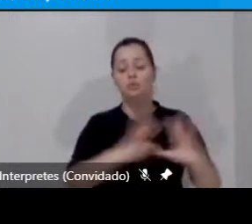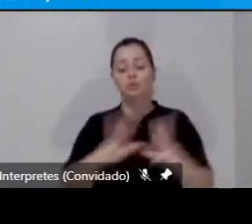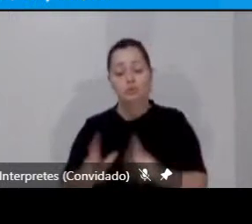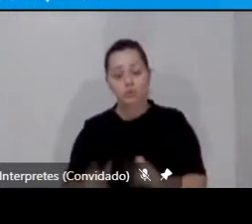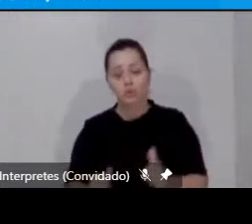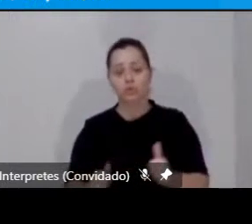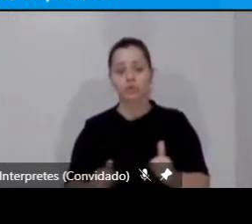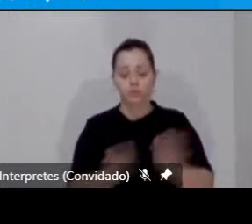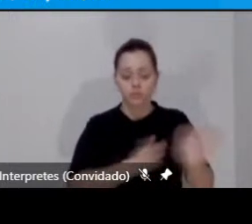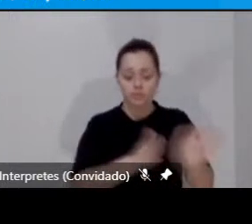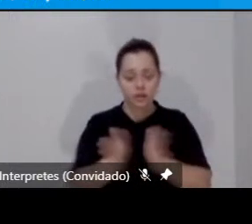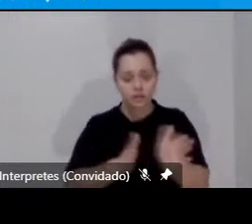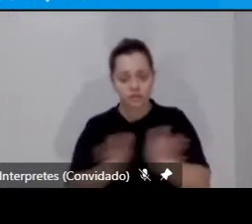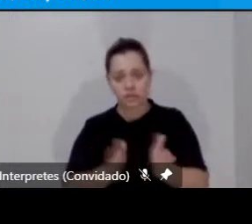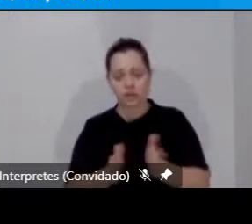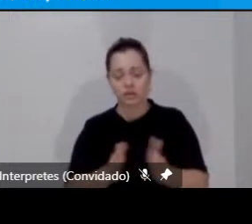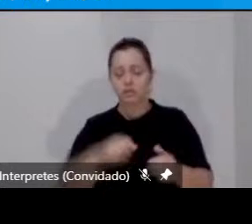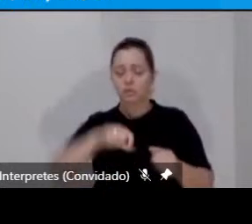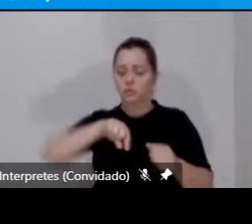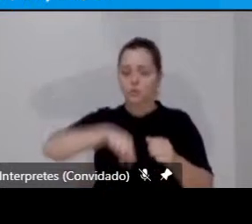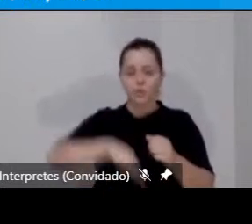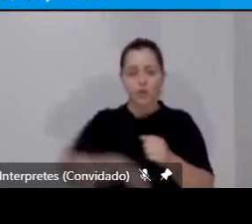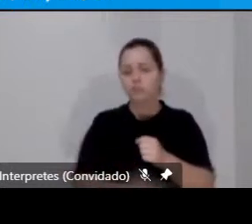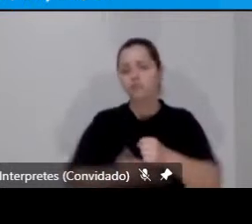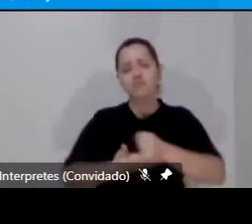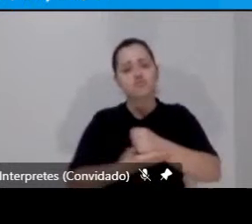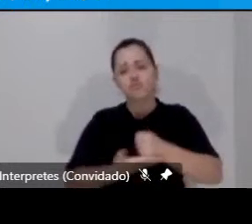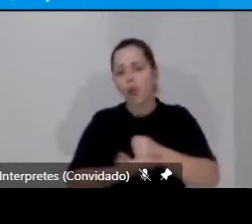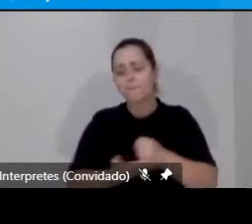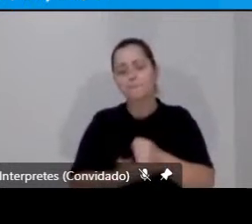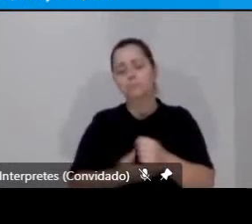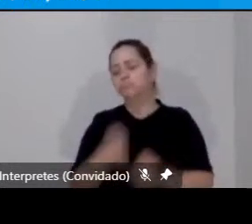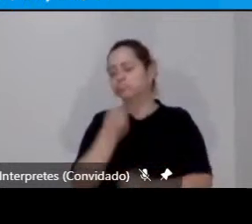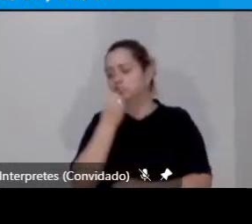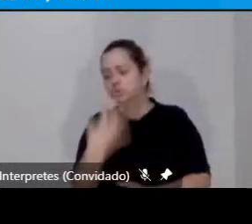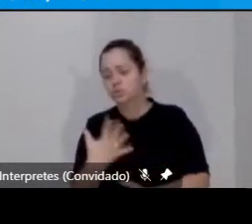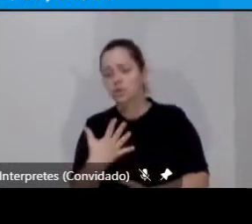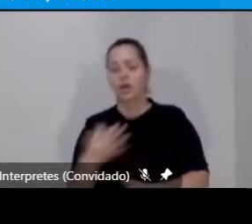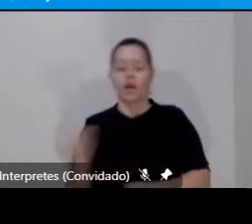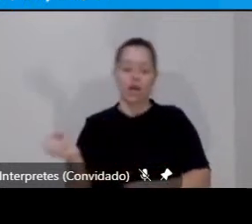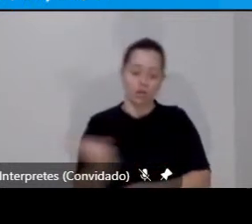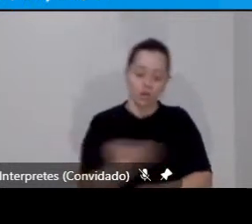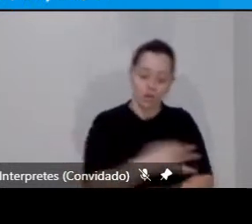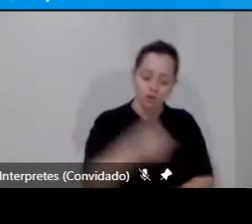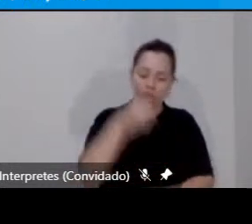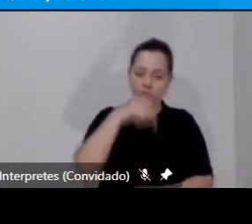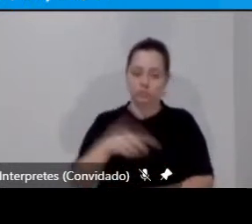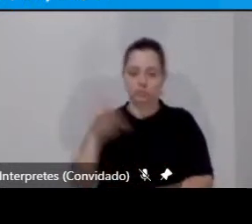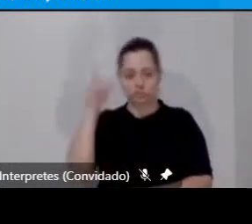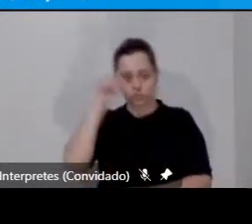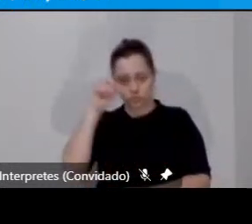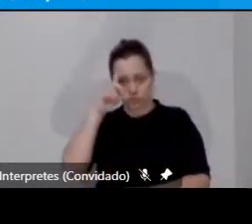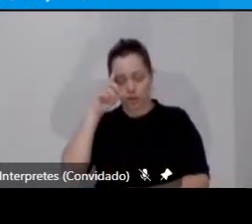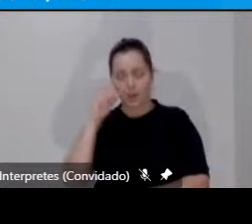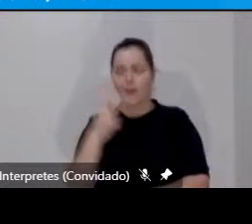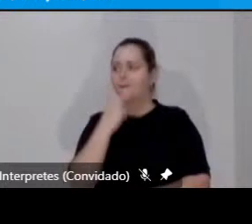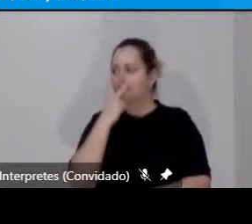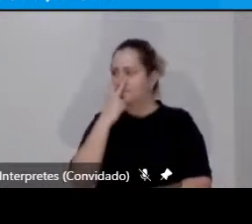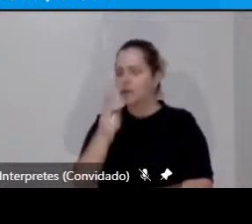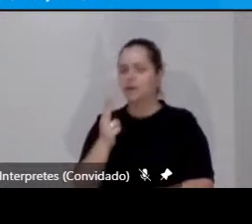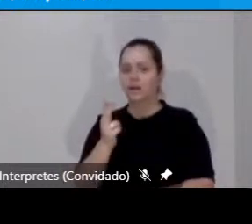vital para a modernidade, para o nosso cotidiano, parece ser,